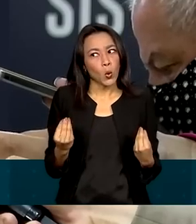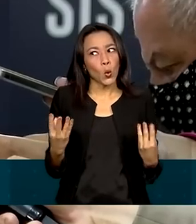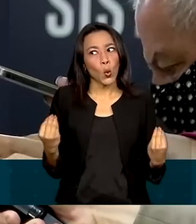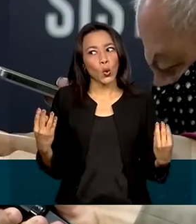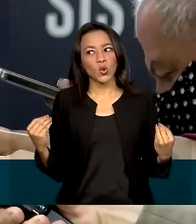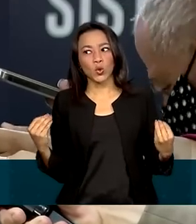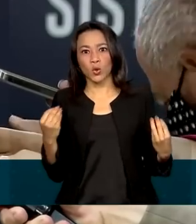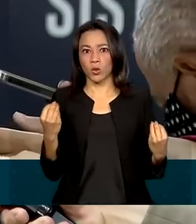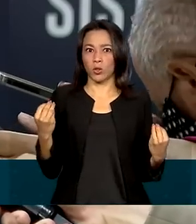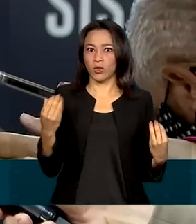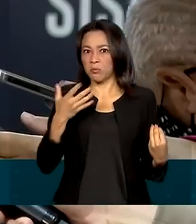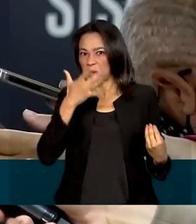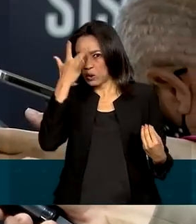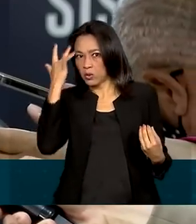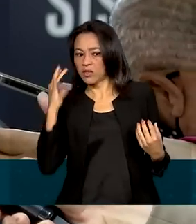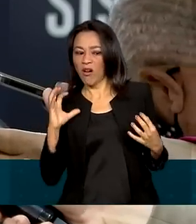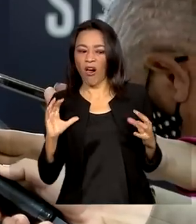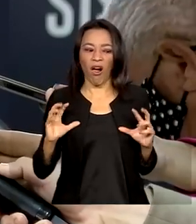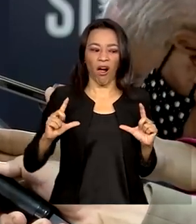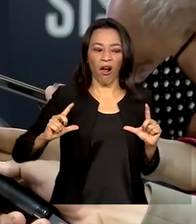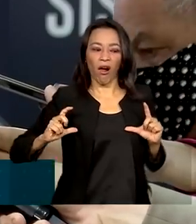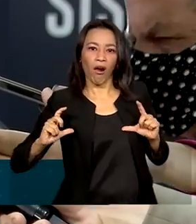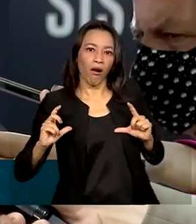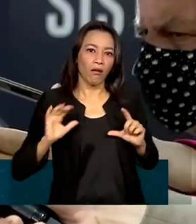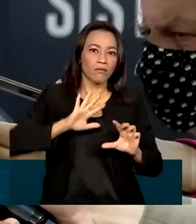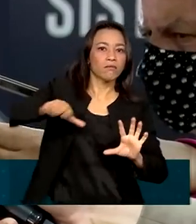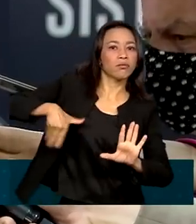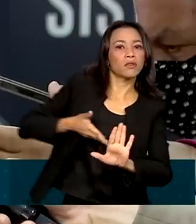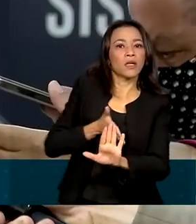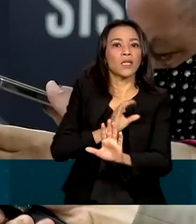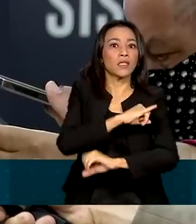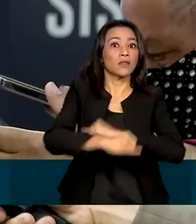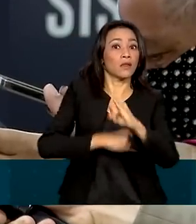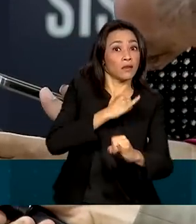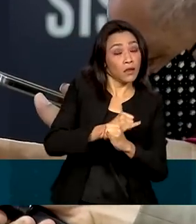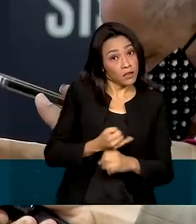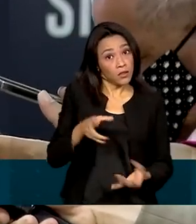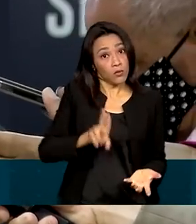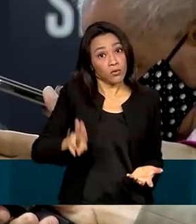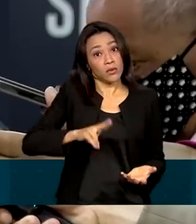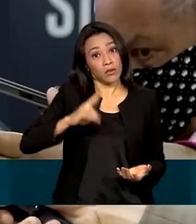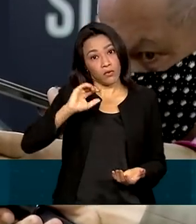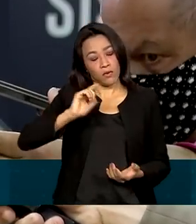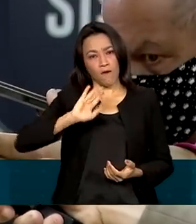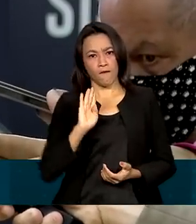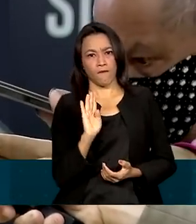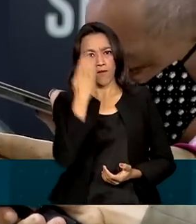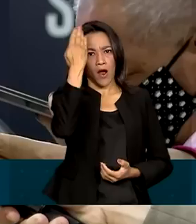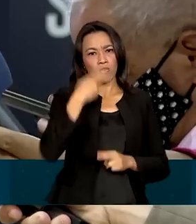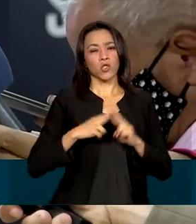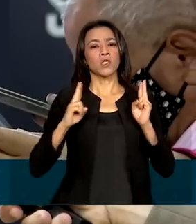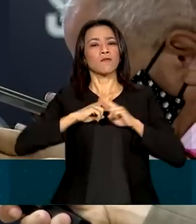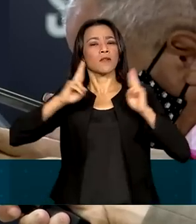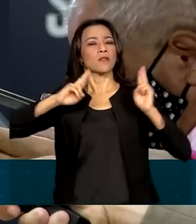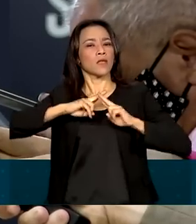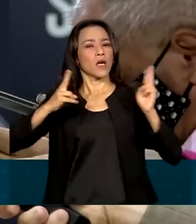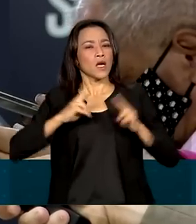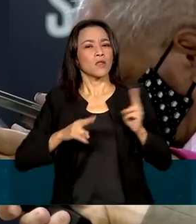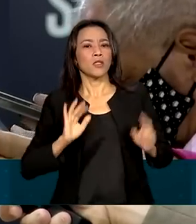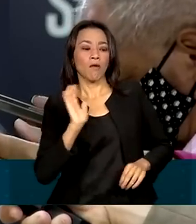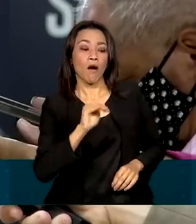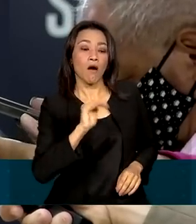predadores soltos online, e estão utilizando perfis falsos, estão abordando seus filhos,